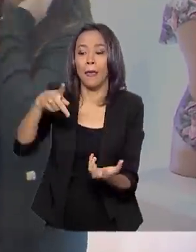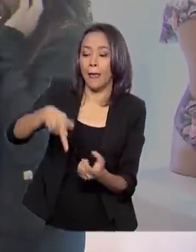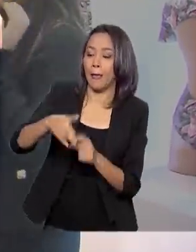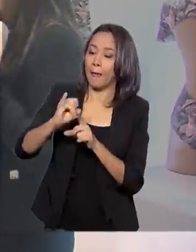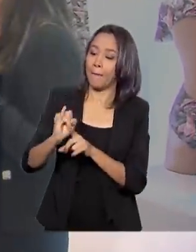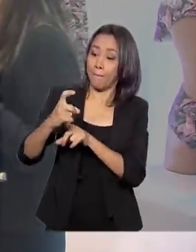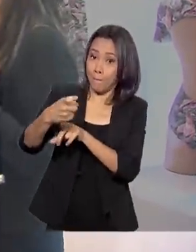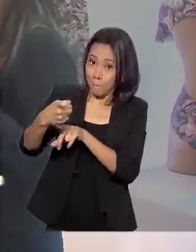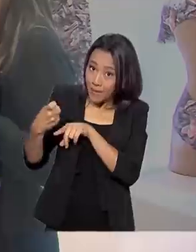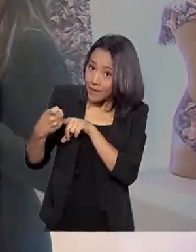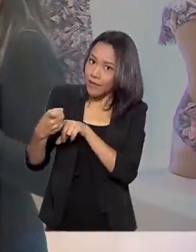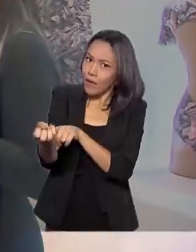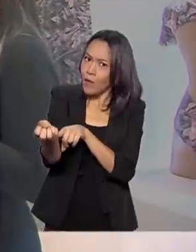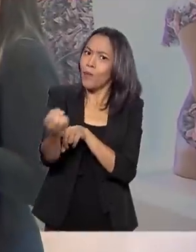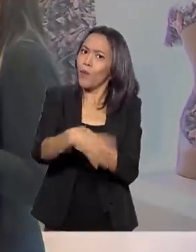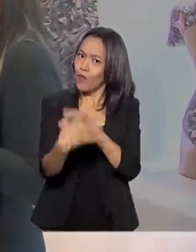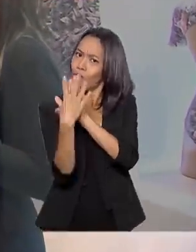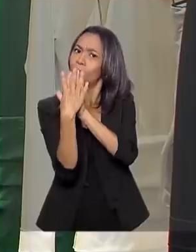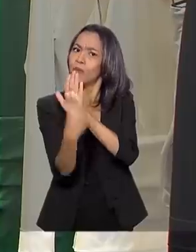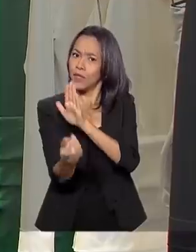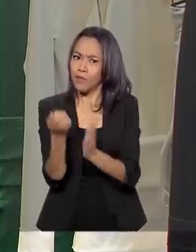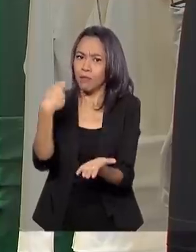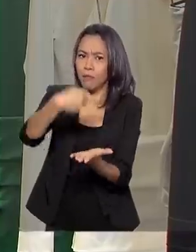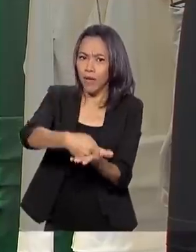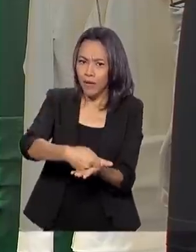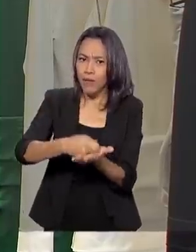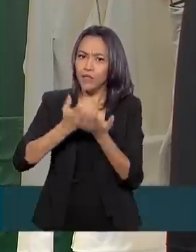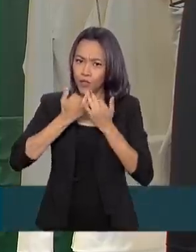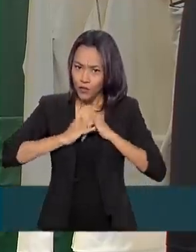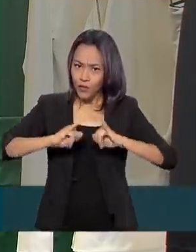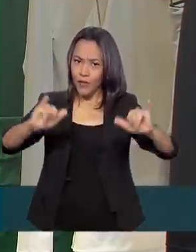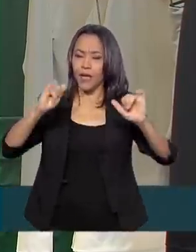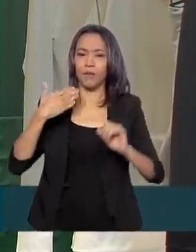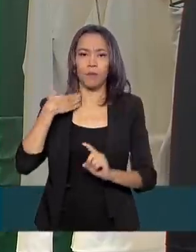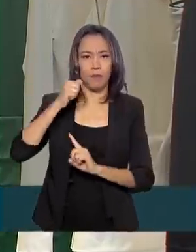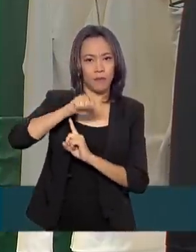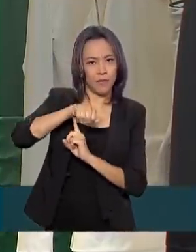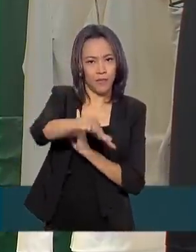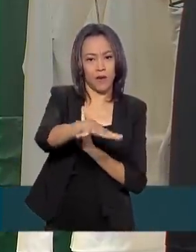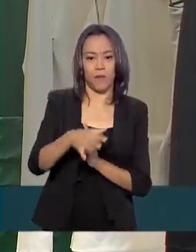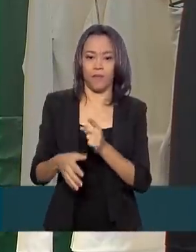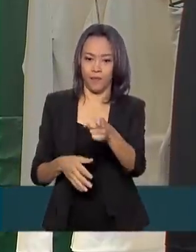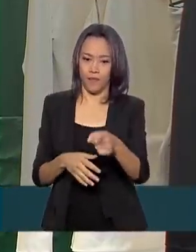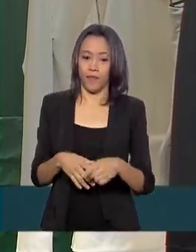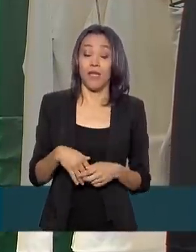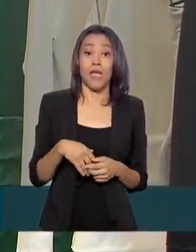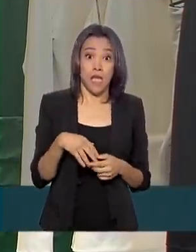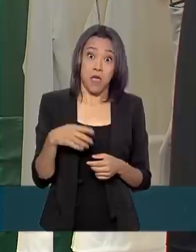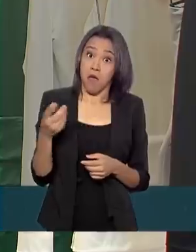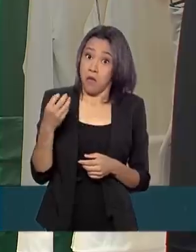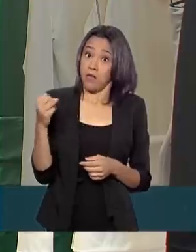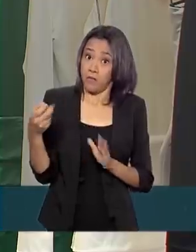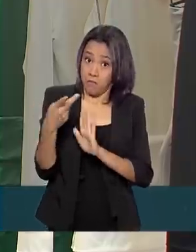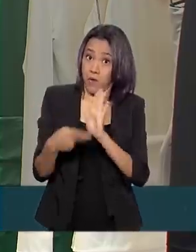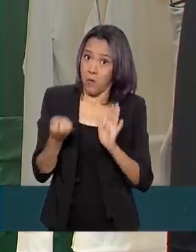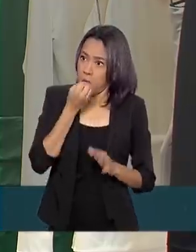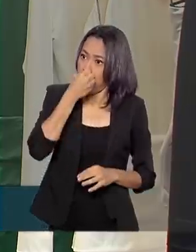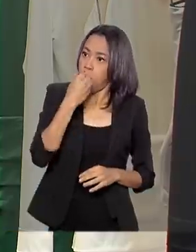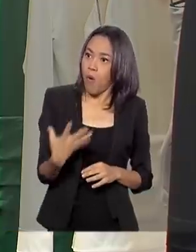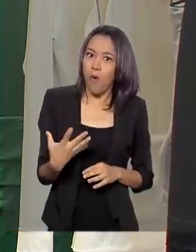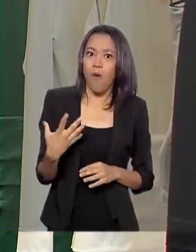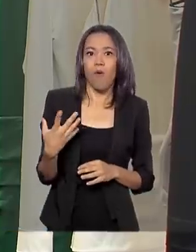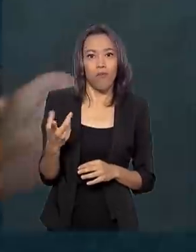forma de pagamento lançada pelo Banco Central. Esse projeto parece ser bem bacana, porque tem muitos